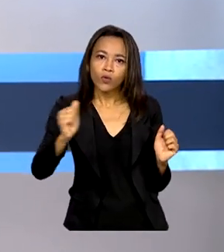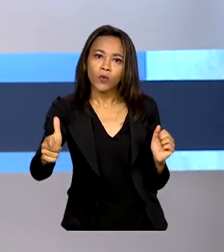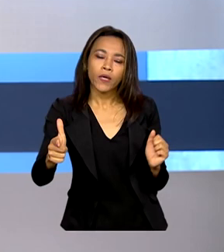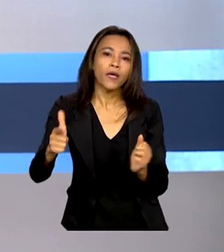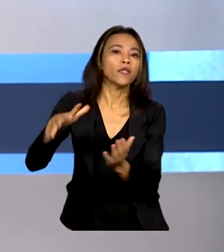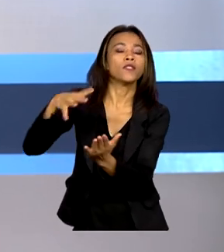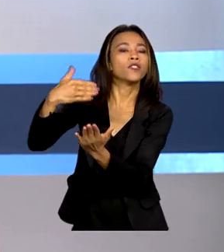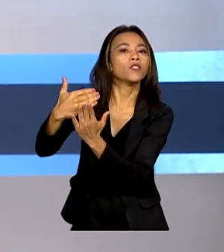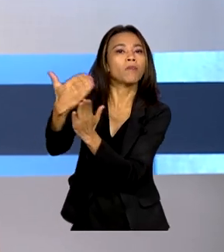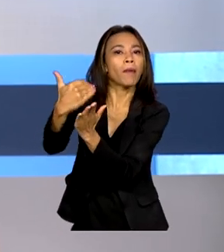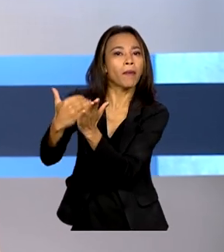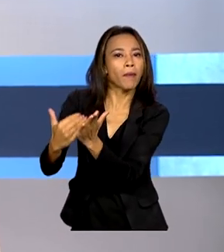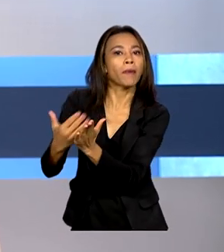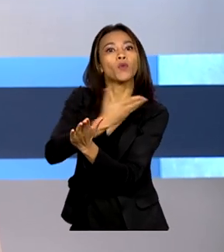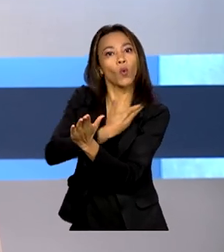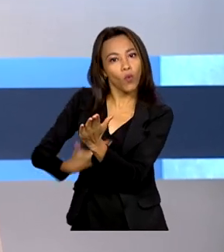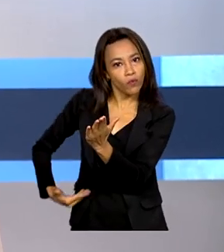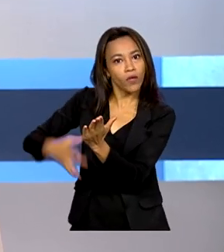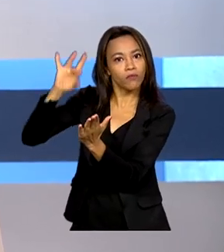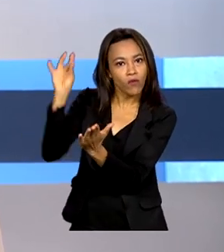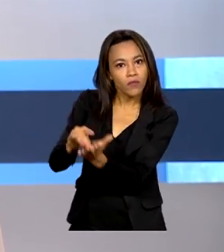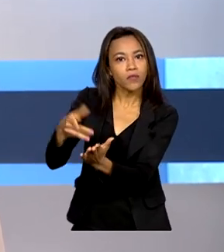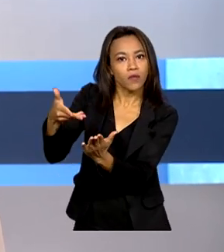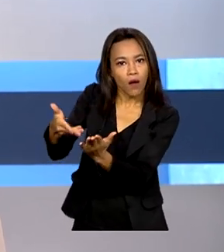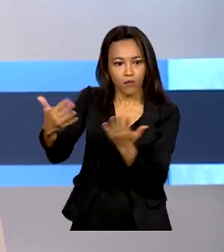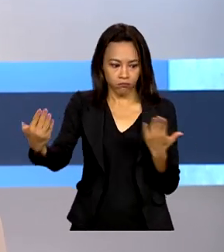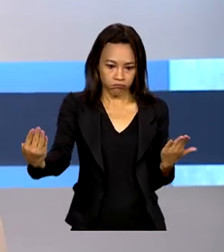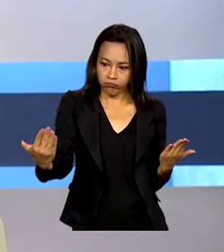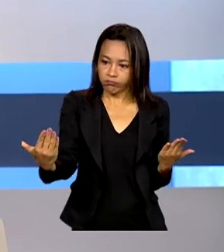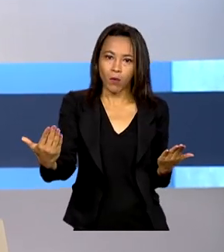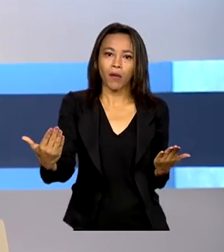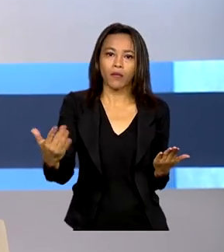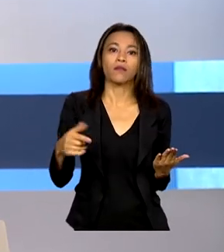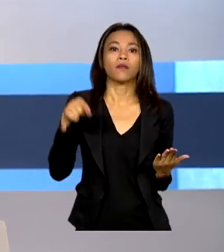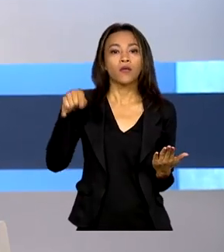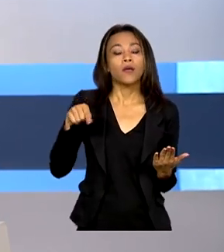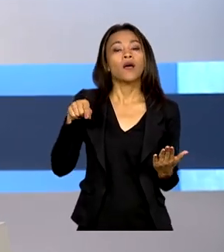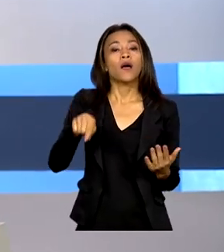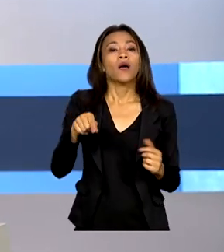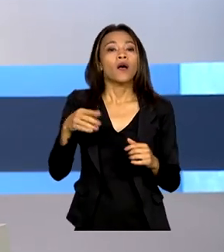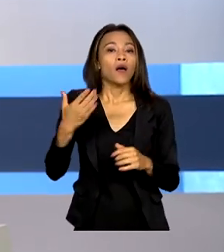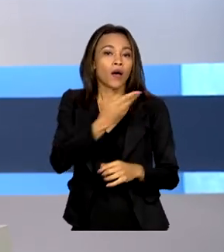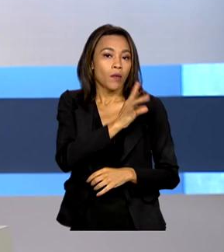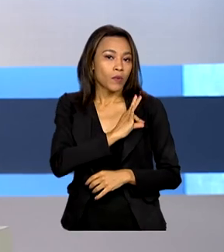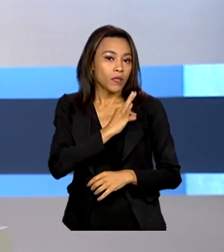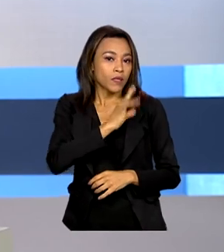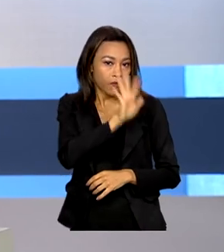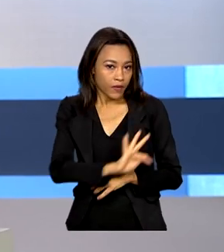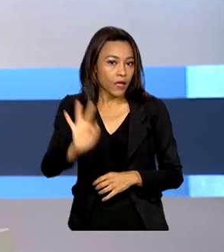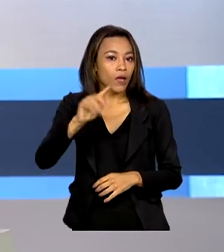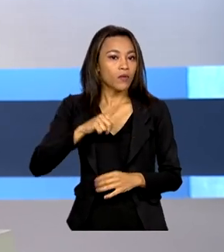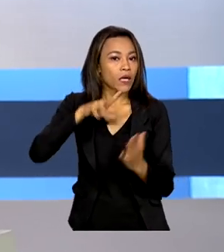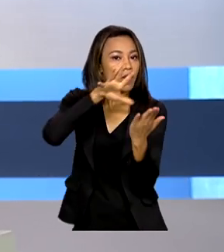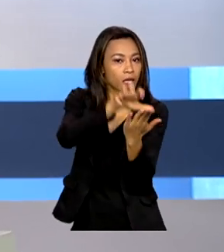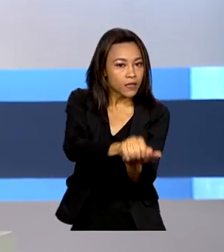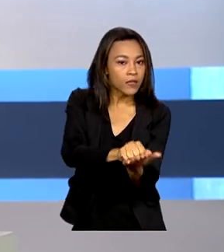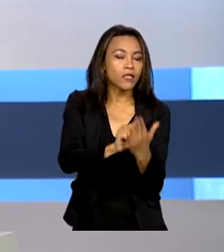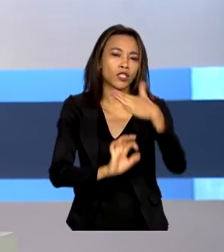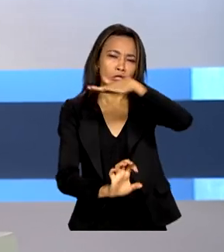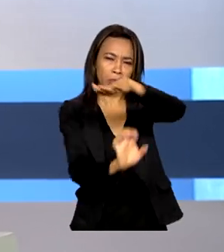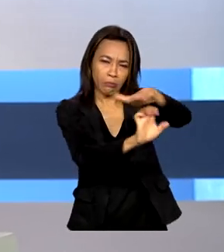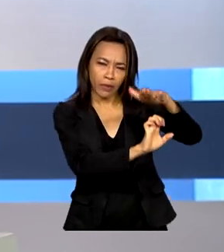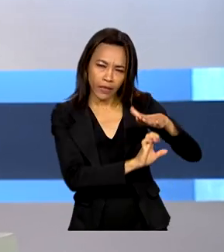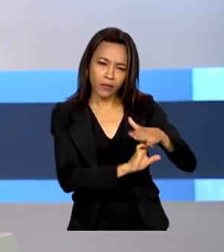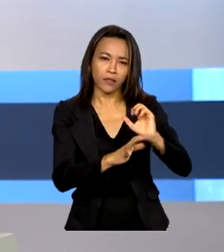nos sistemas oficiais do governo federal. O sistema nacional de armas, mantido pela Polícia Federal, registra armas de empresas de segurança